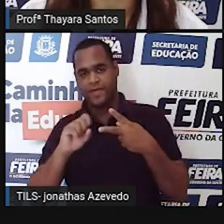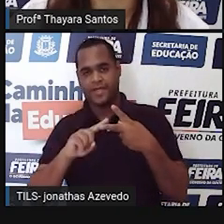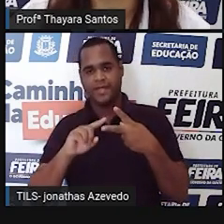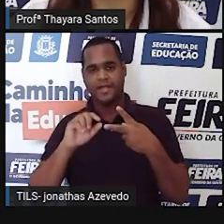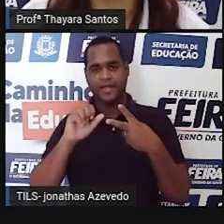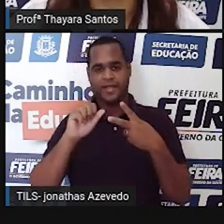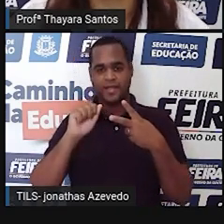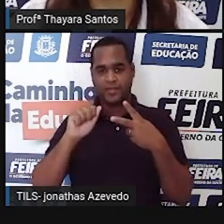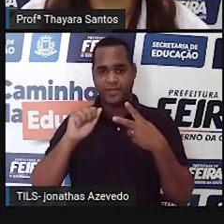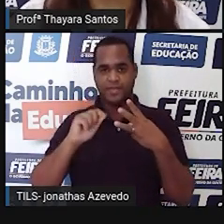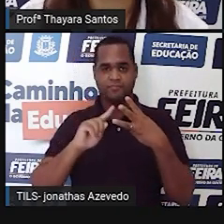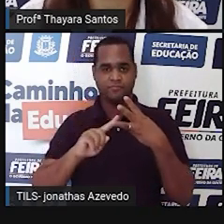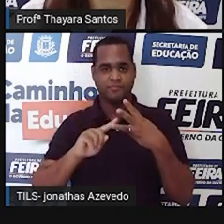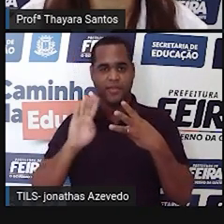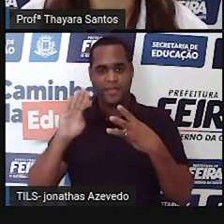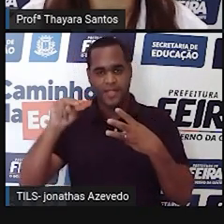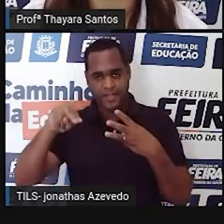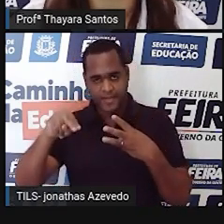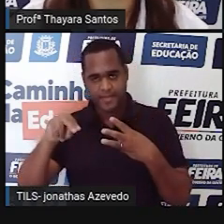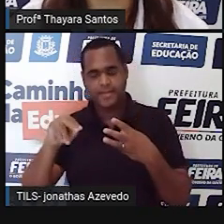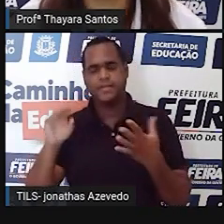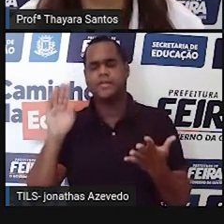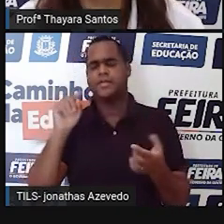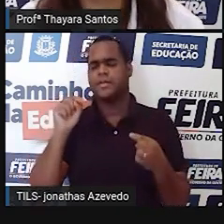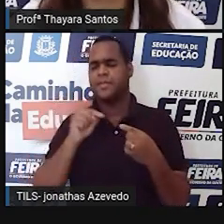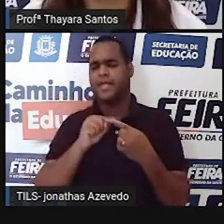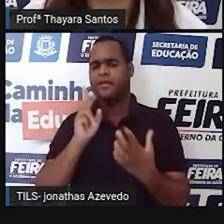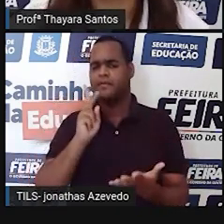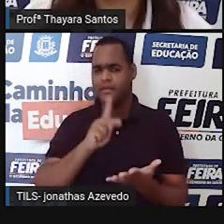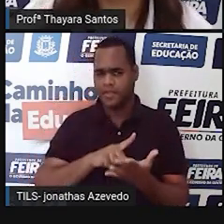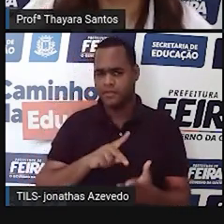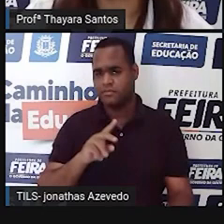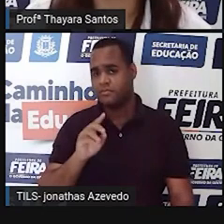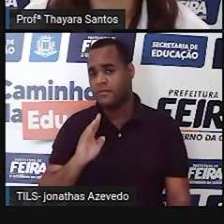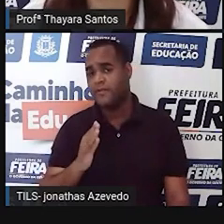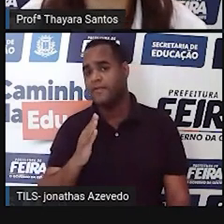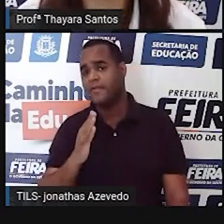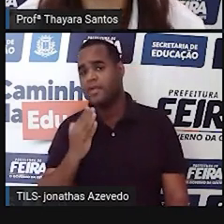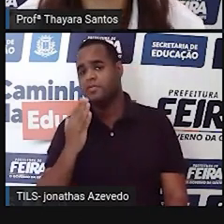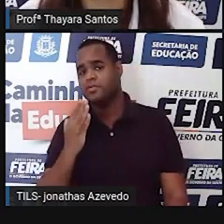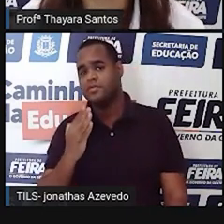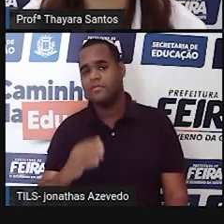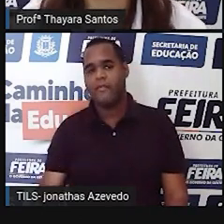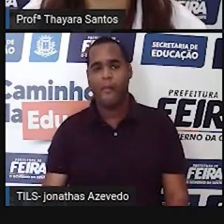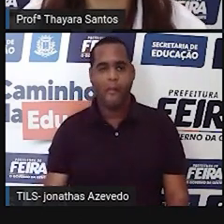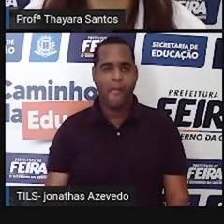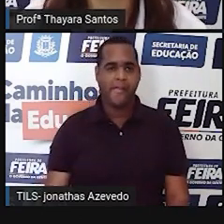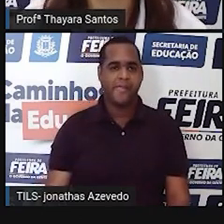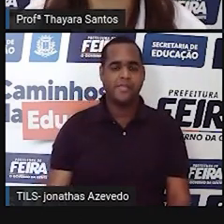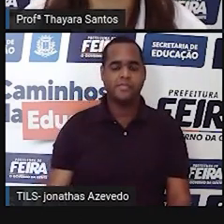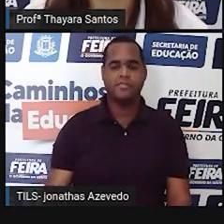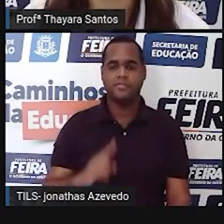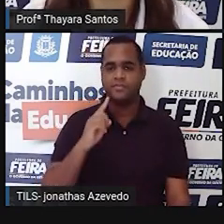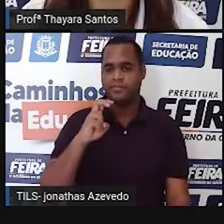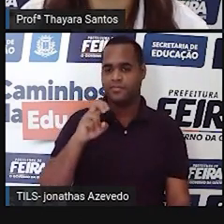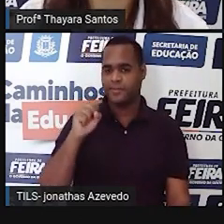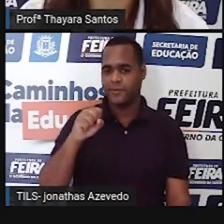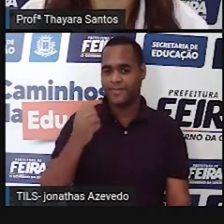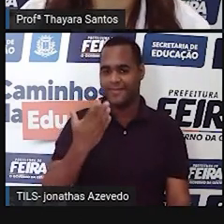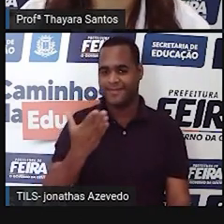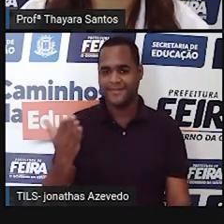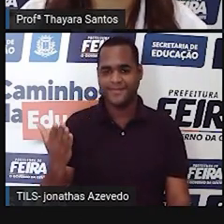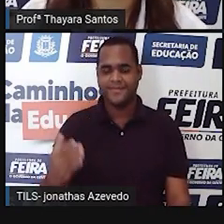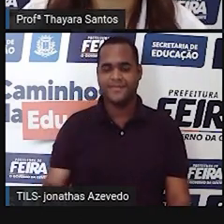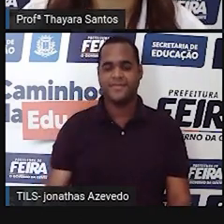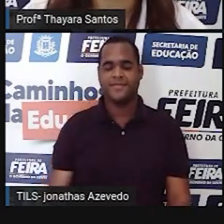e base nitrogenada. Essa afirmação é verdadeira ou ela é falsa? 15 segundos aí para vocês.